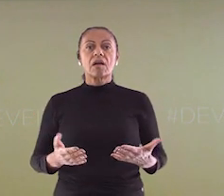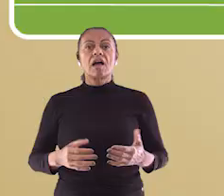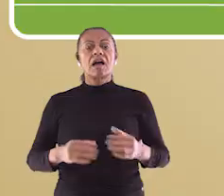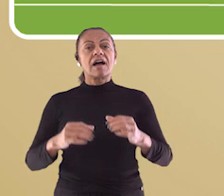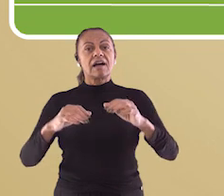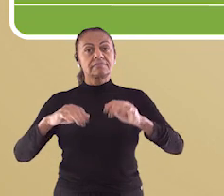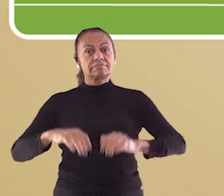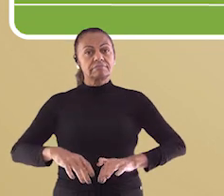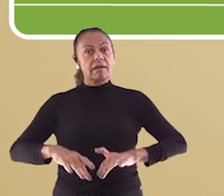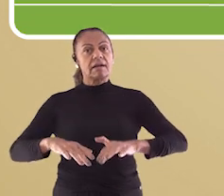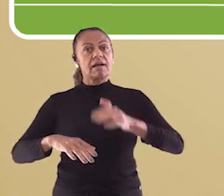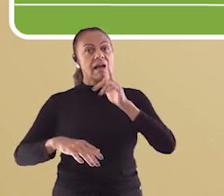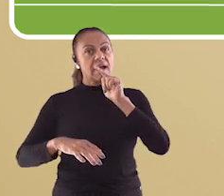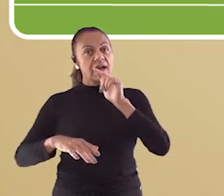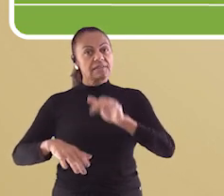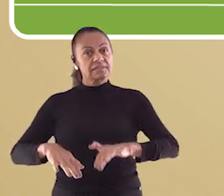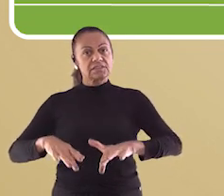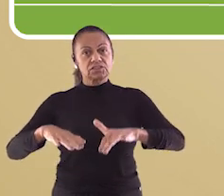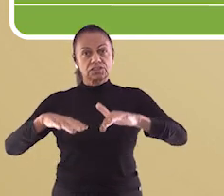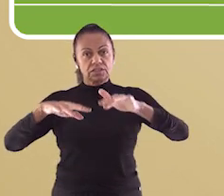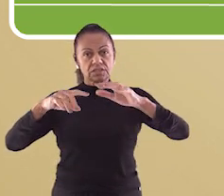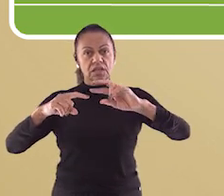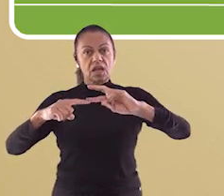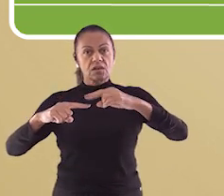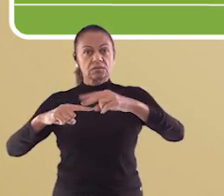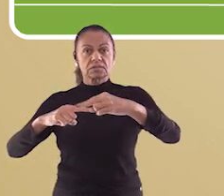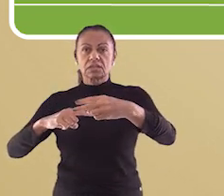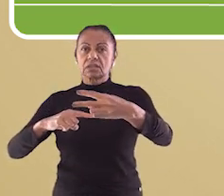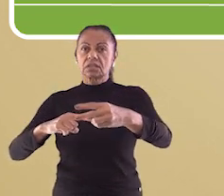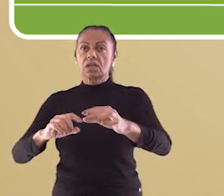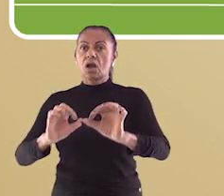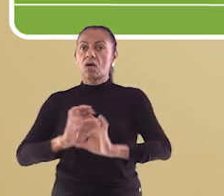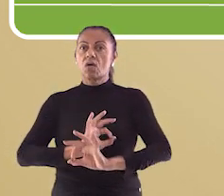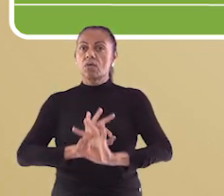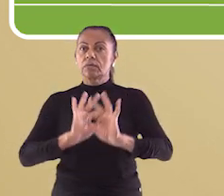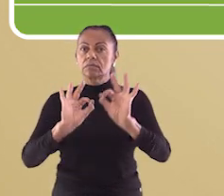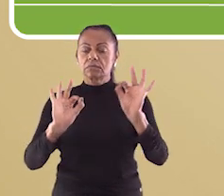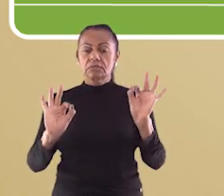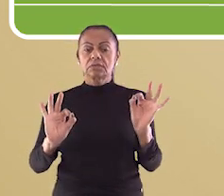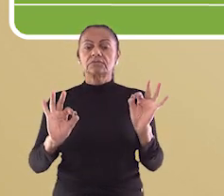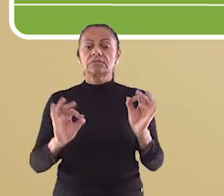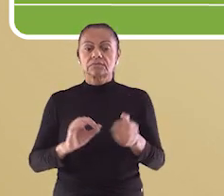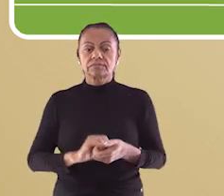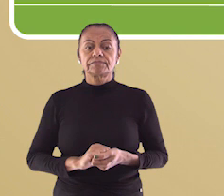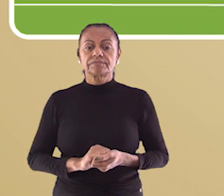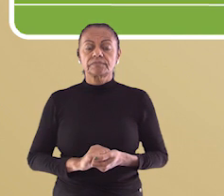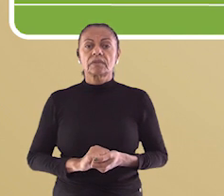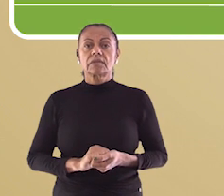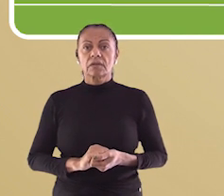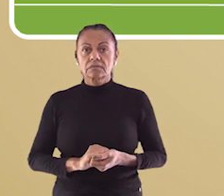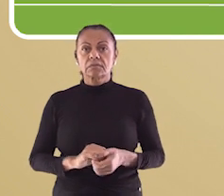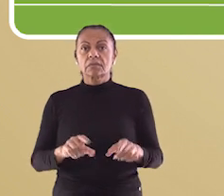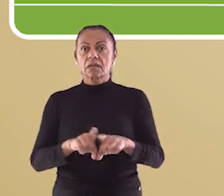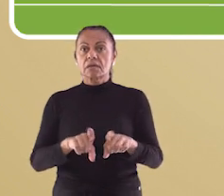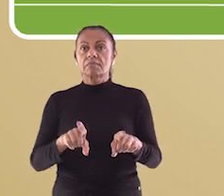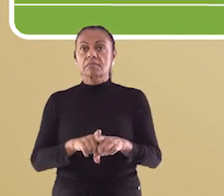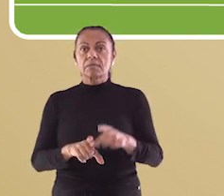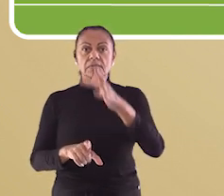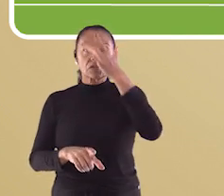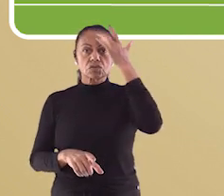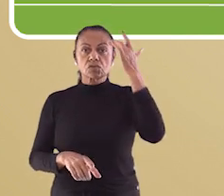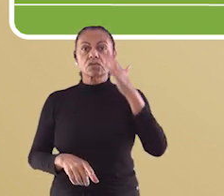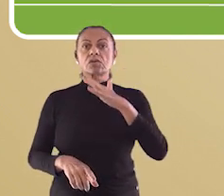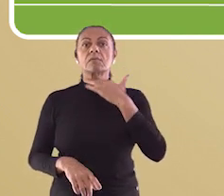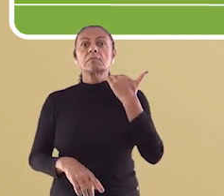tem. Como vimos, as consequências das enchentes são drásticas. O mais triste dado